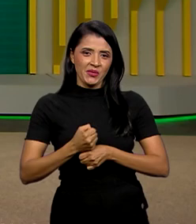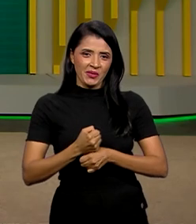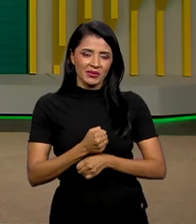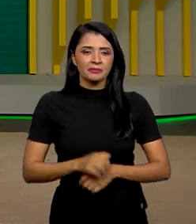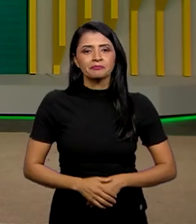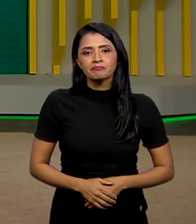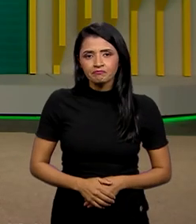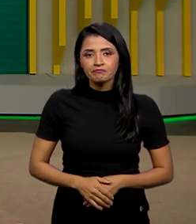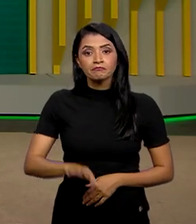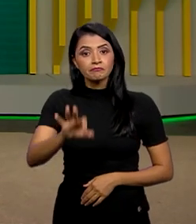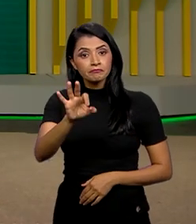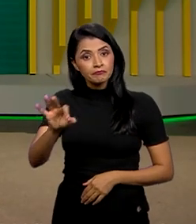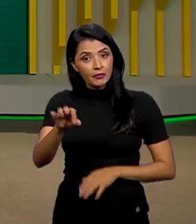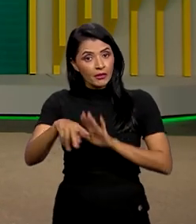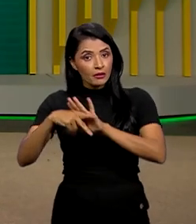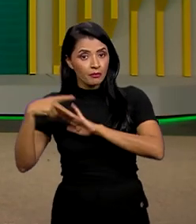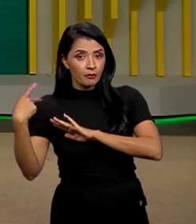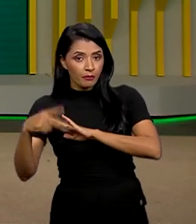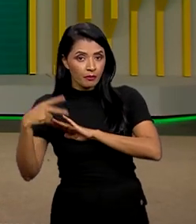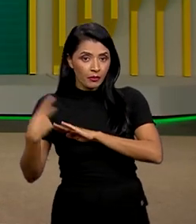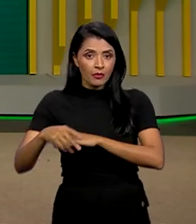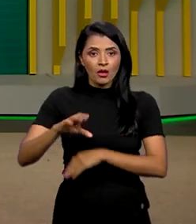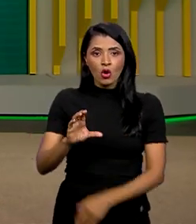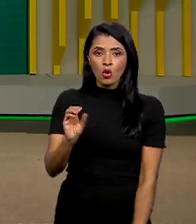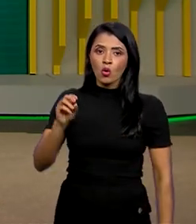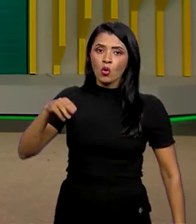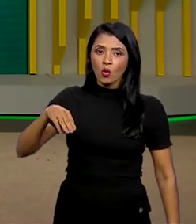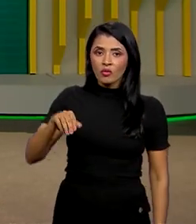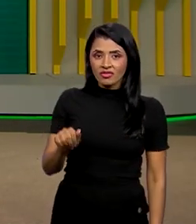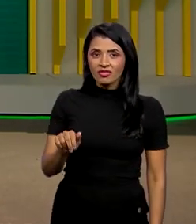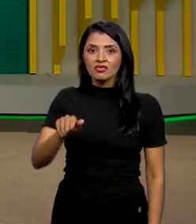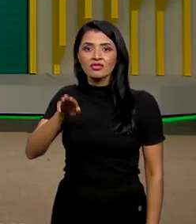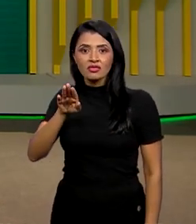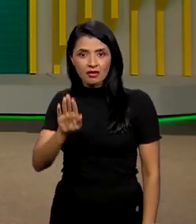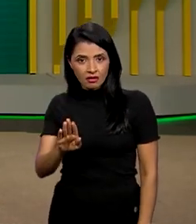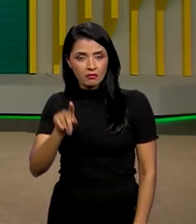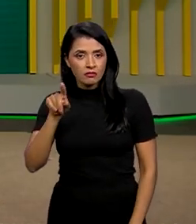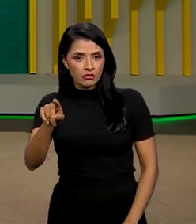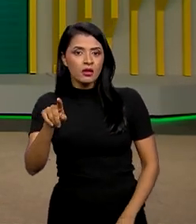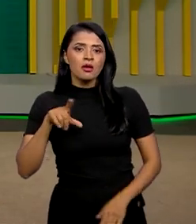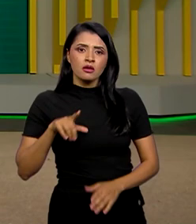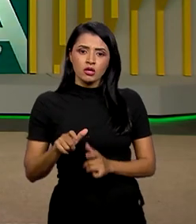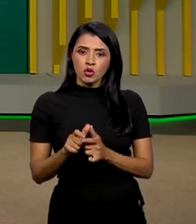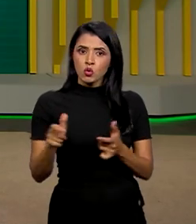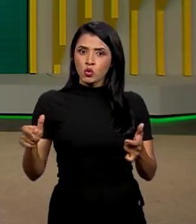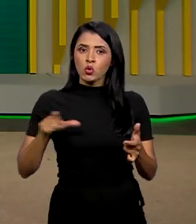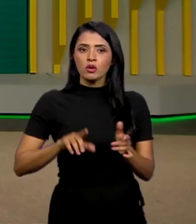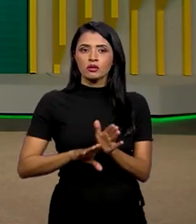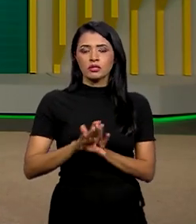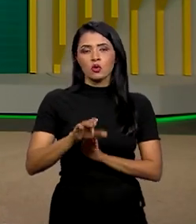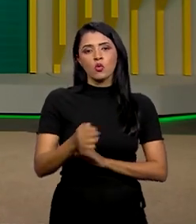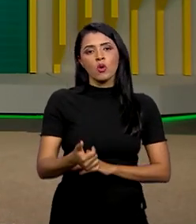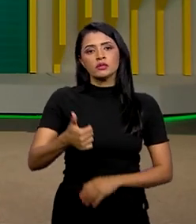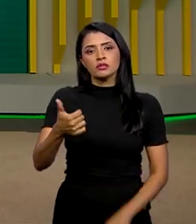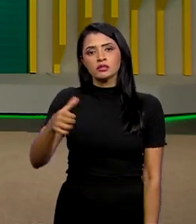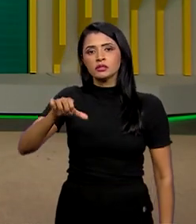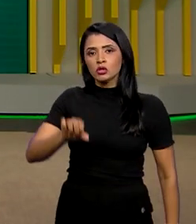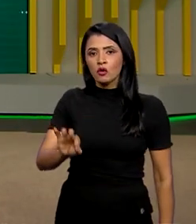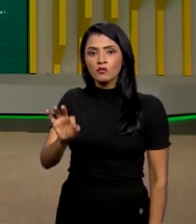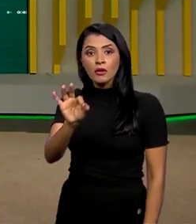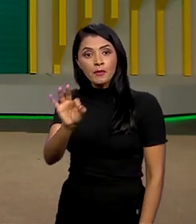Essa estimativa é da Companhia Nacional de Abastecimento, a Conab. O volume representa crescimento de quase 19%